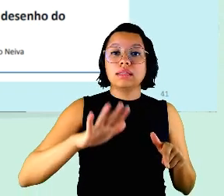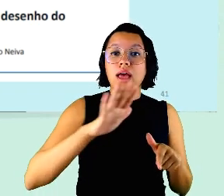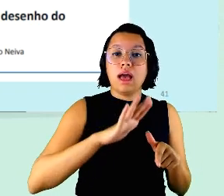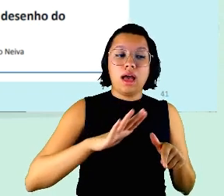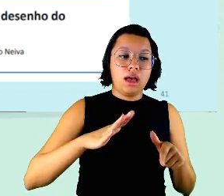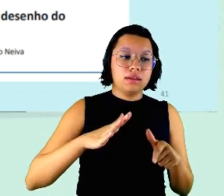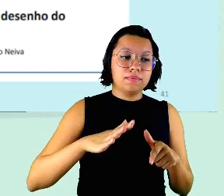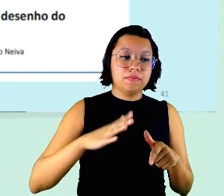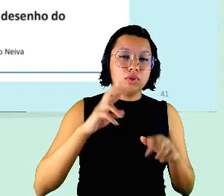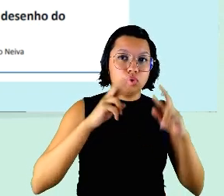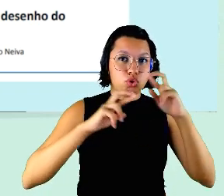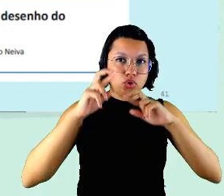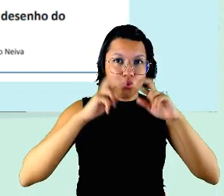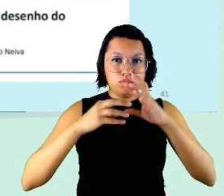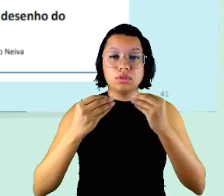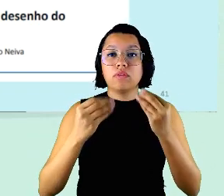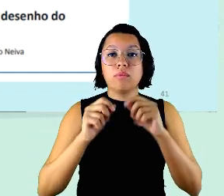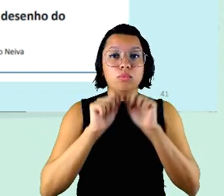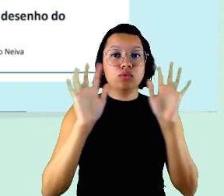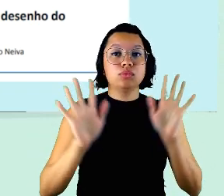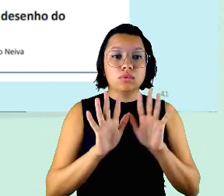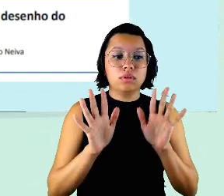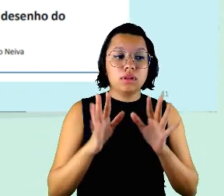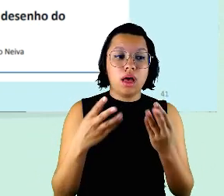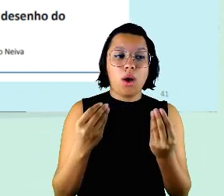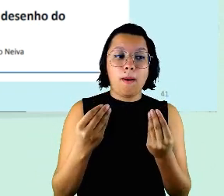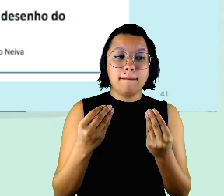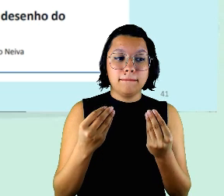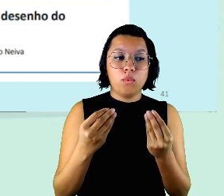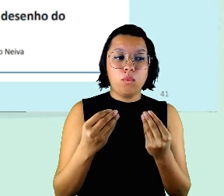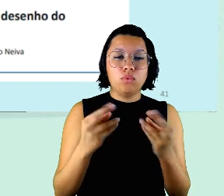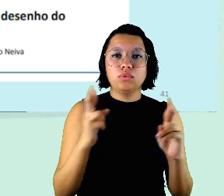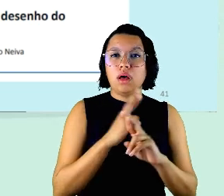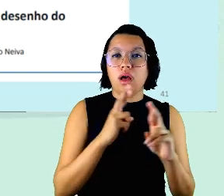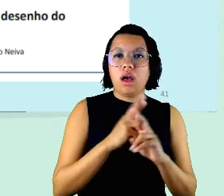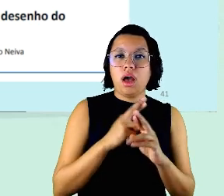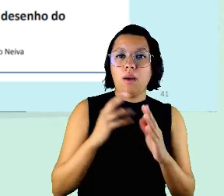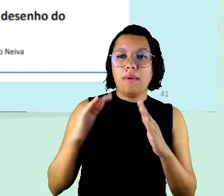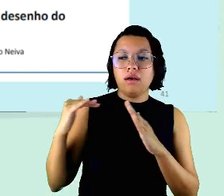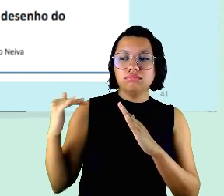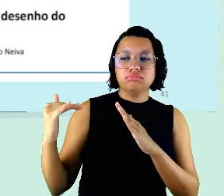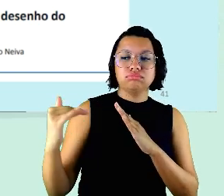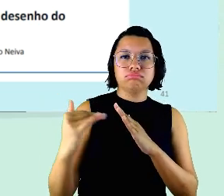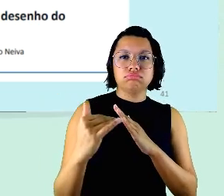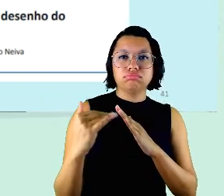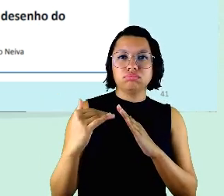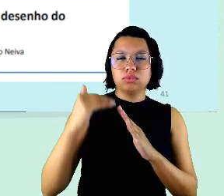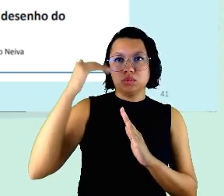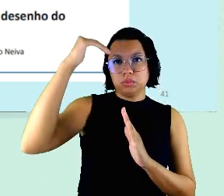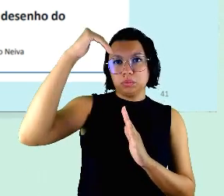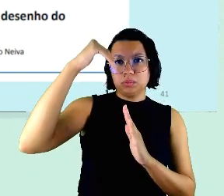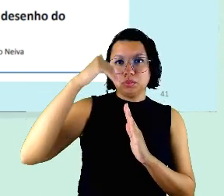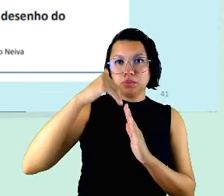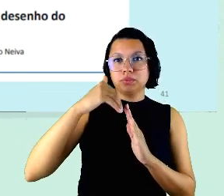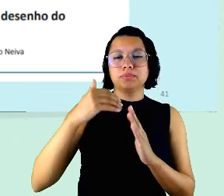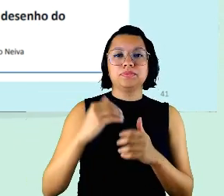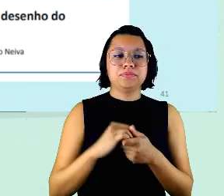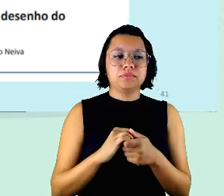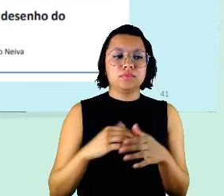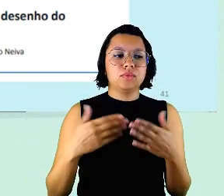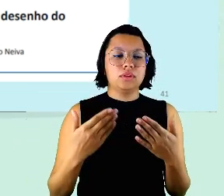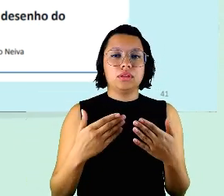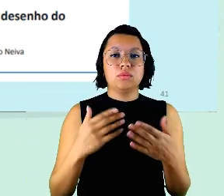gente observa isso muito claramente muita interação lateral e vertical descendente então aqueles